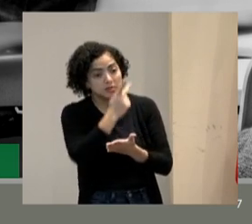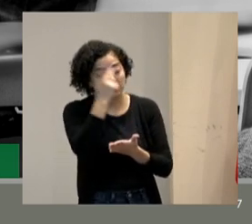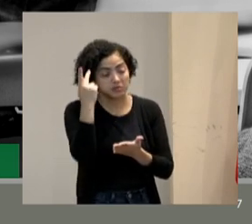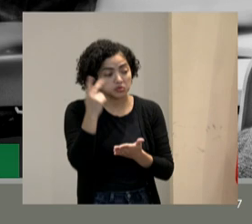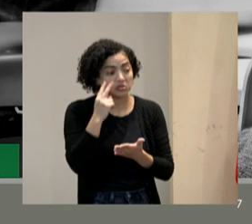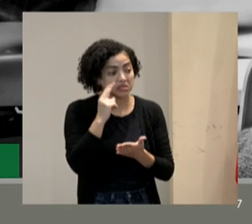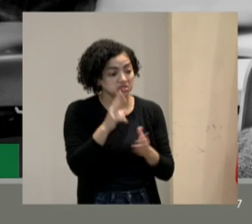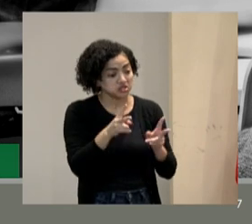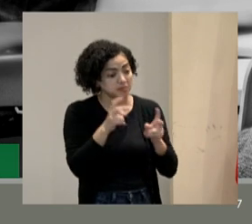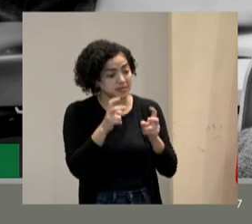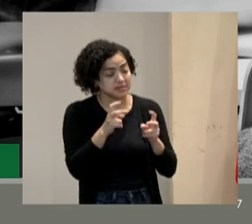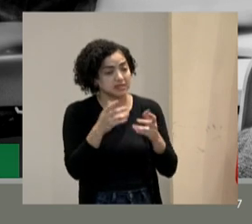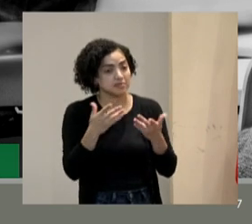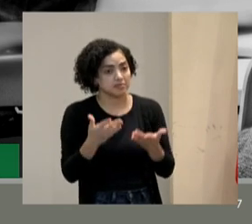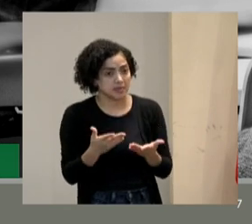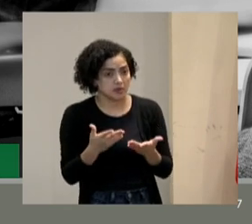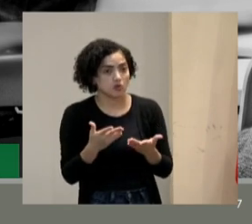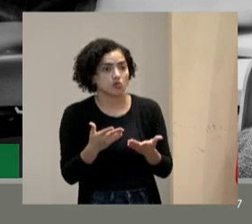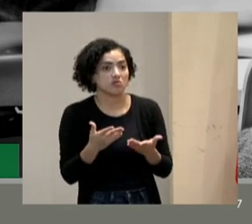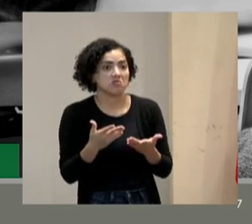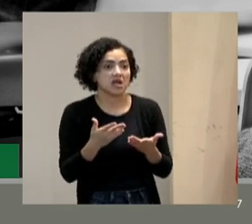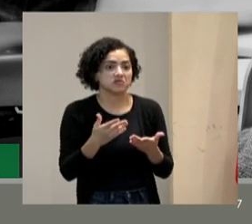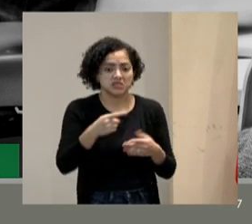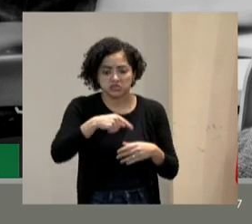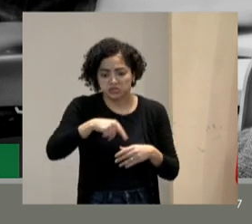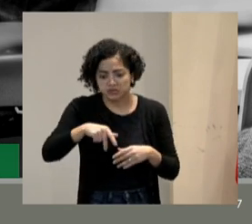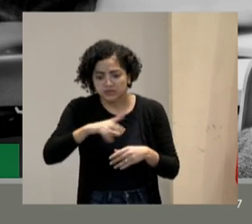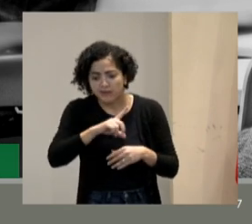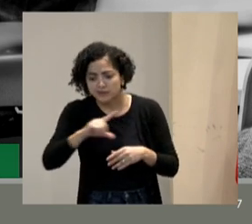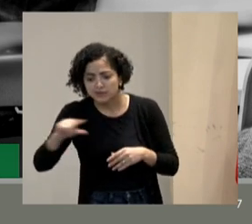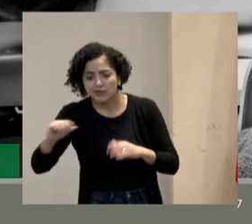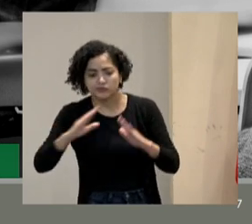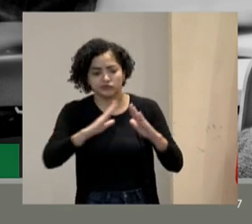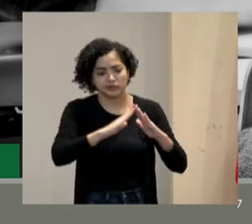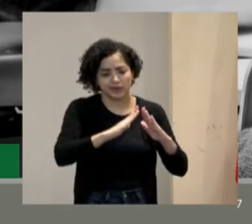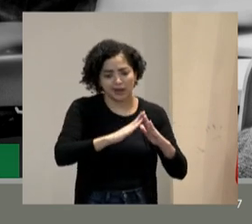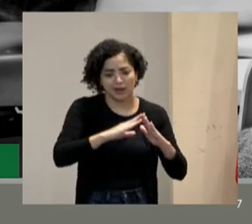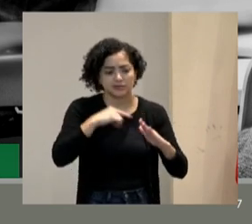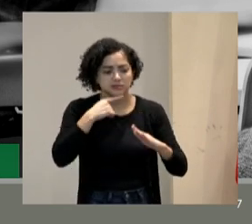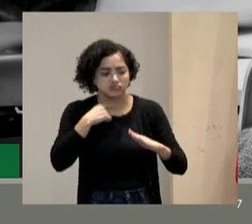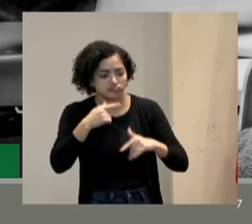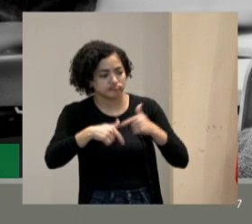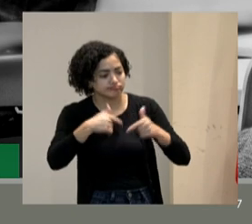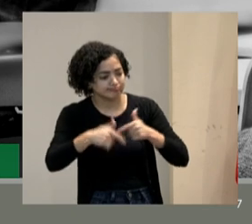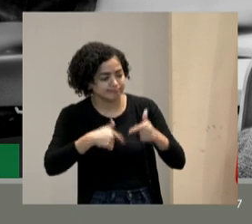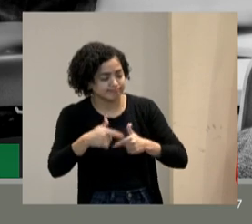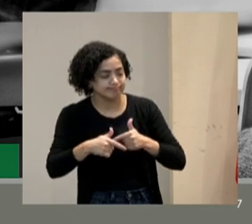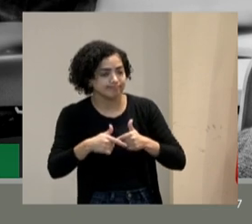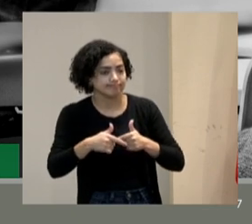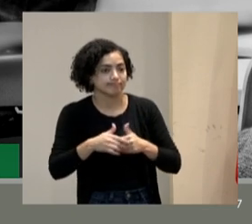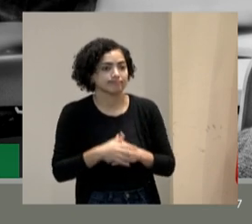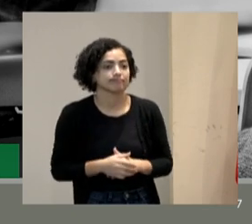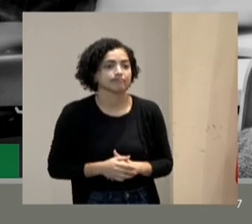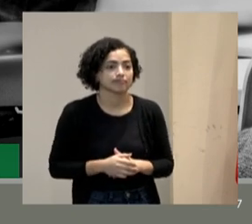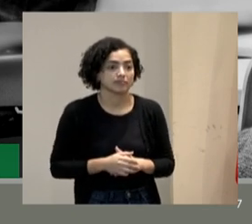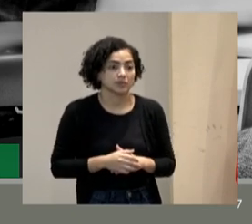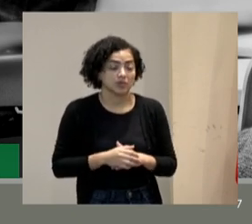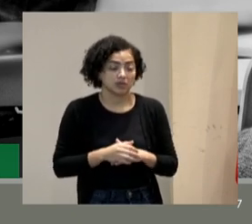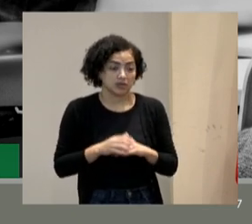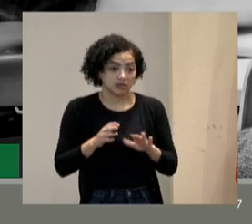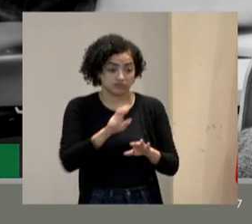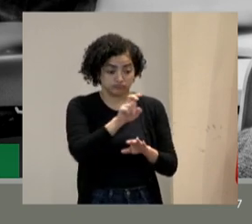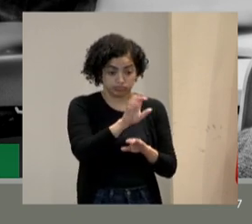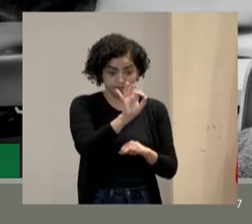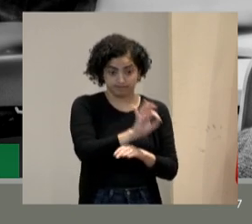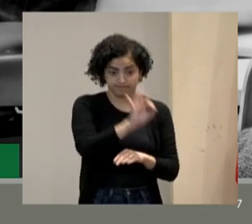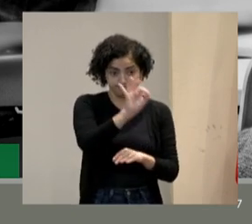ouviu aqui que às vezes não podem sair de casa não tem a condição de trabalhar. Então decidiu-se no 5%. E